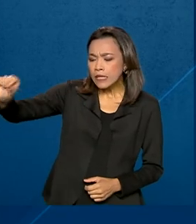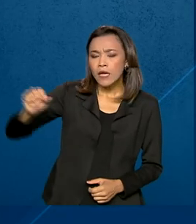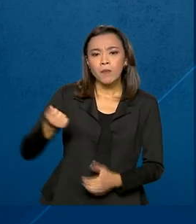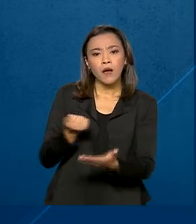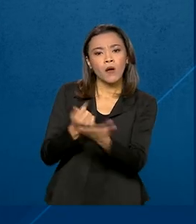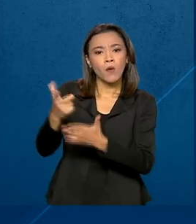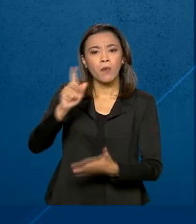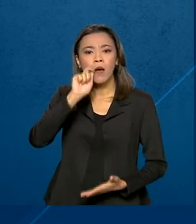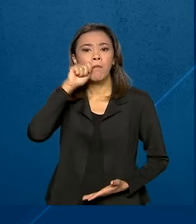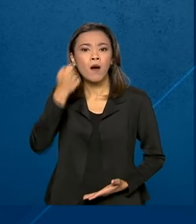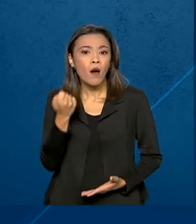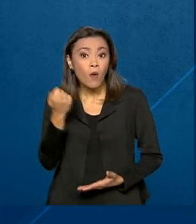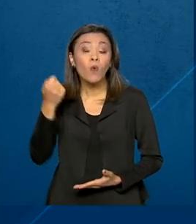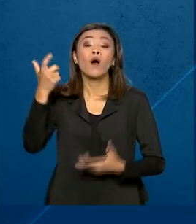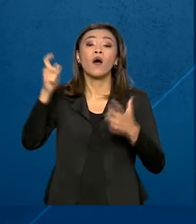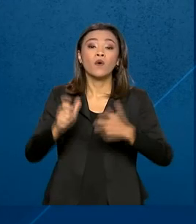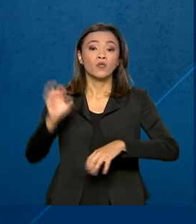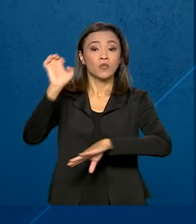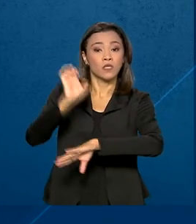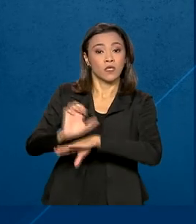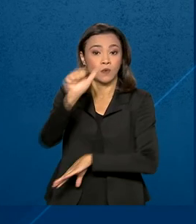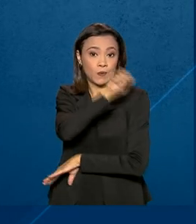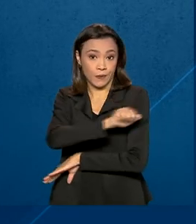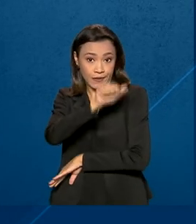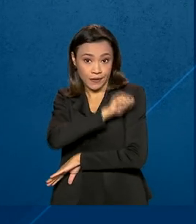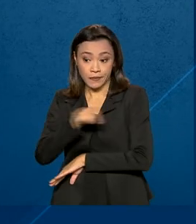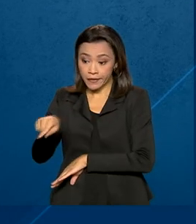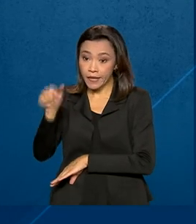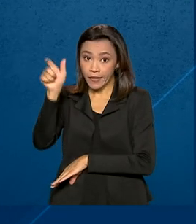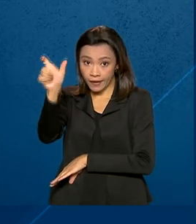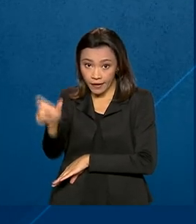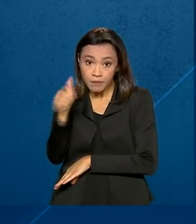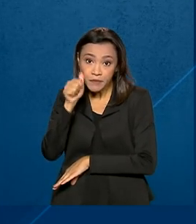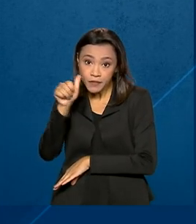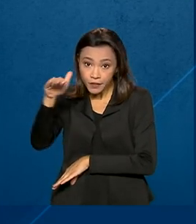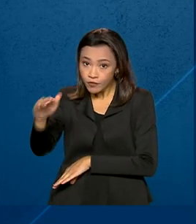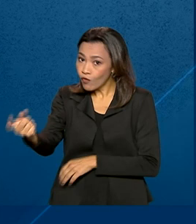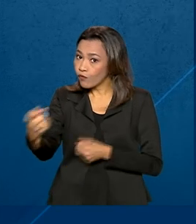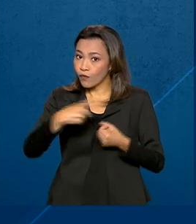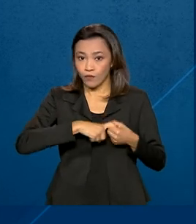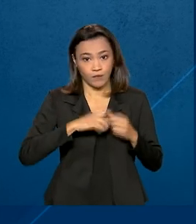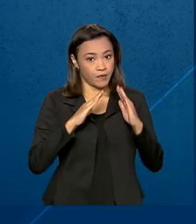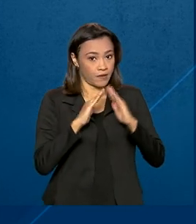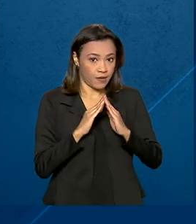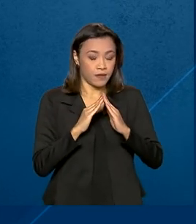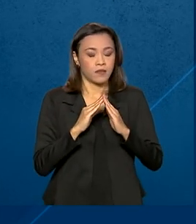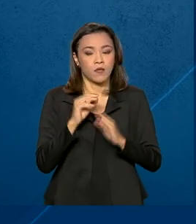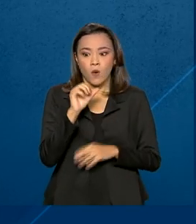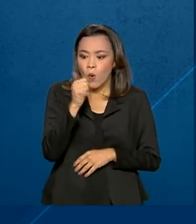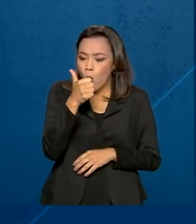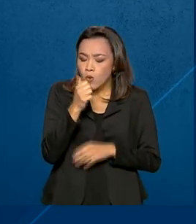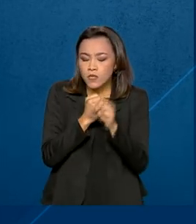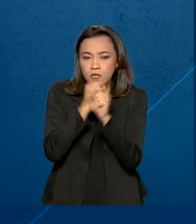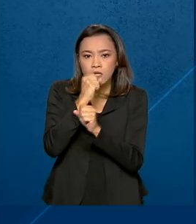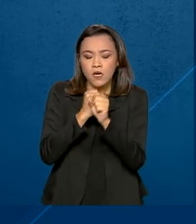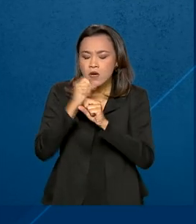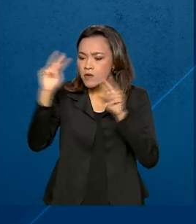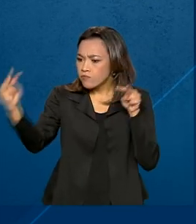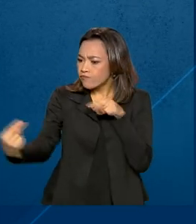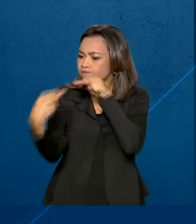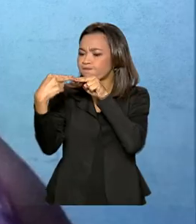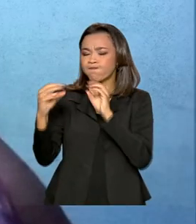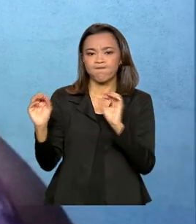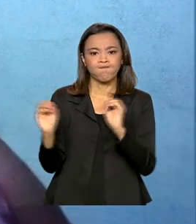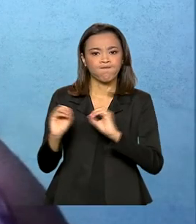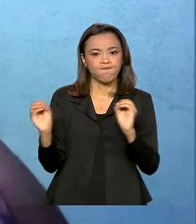pão em Nova Iguaçu, no Rio de Janeiro, e não voltou mais. Apesar de 11 anos sem encontrar a